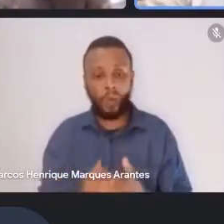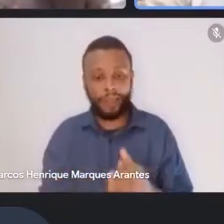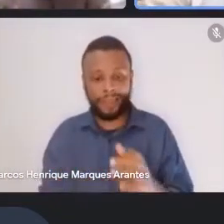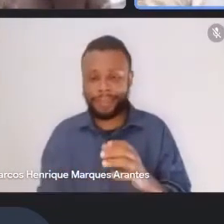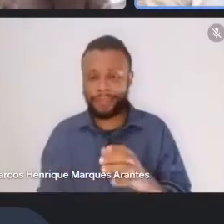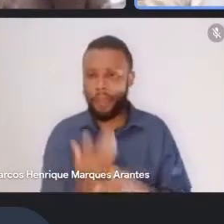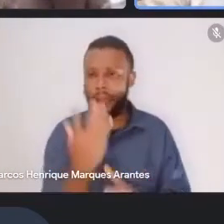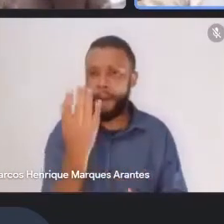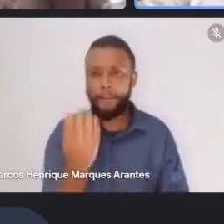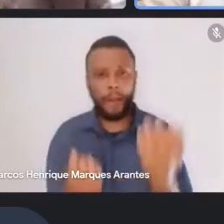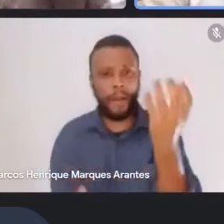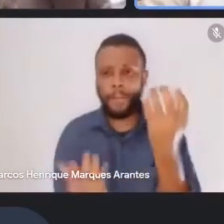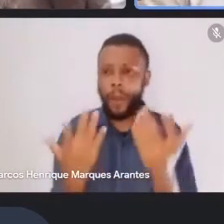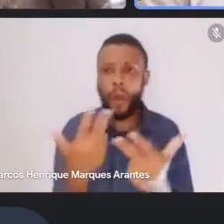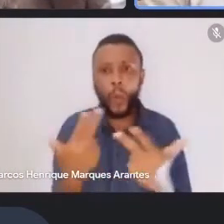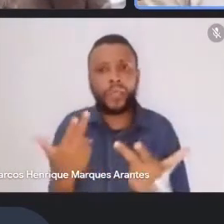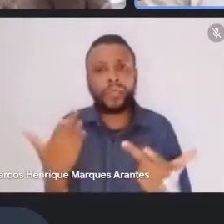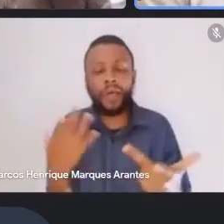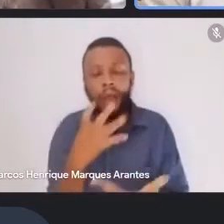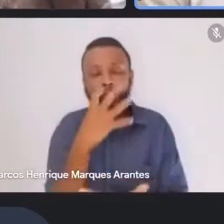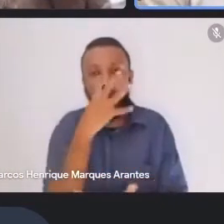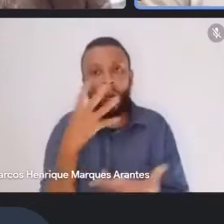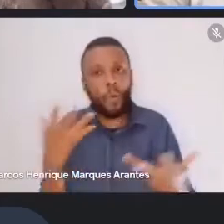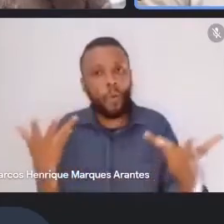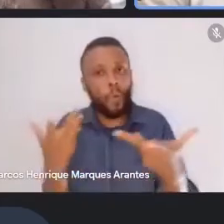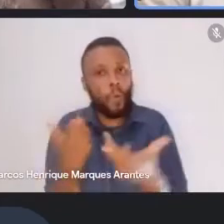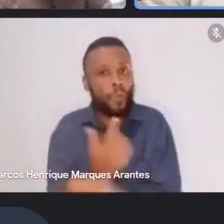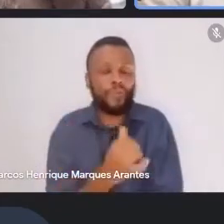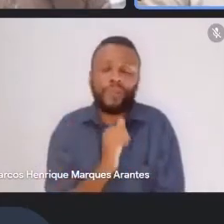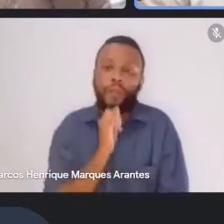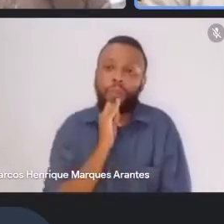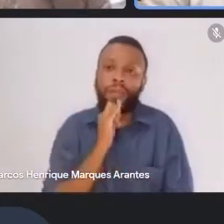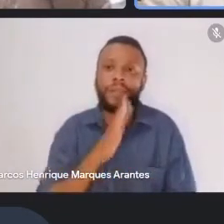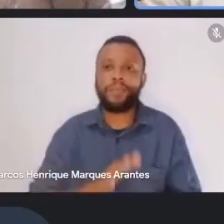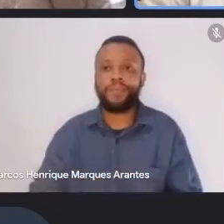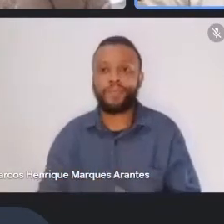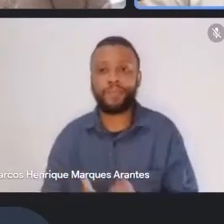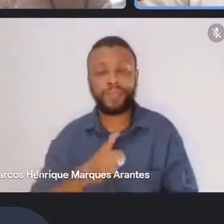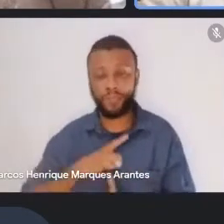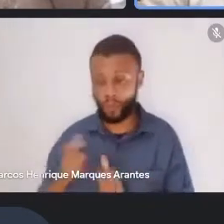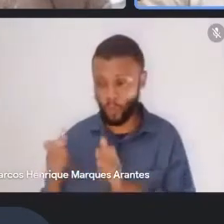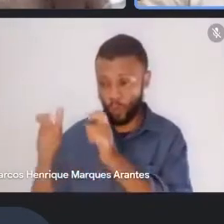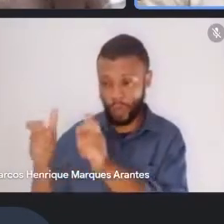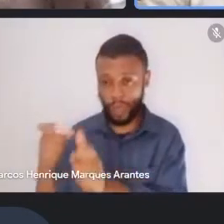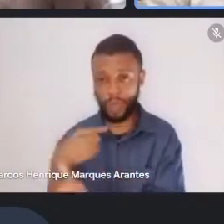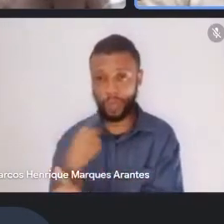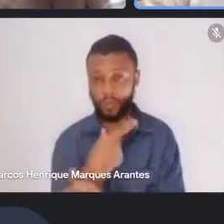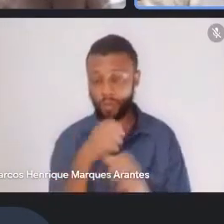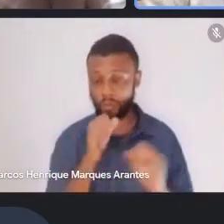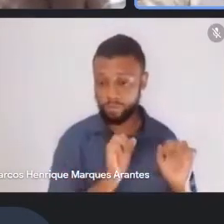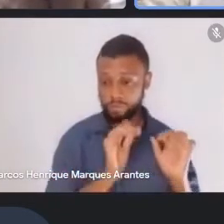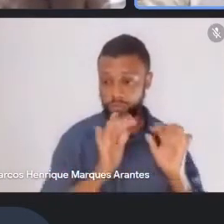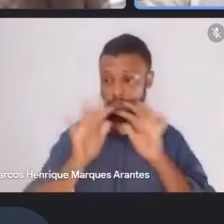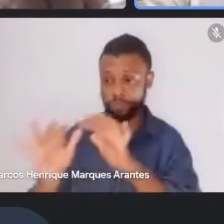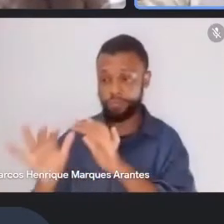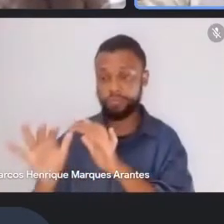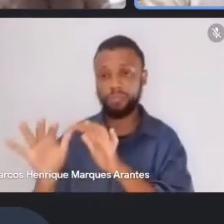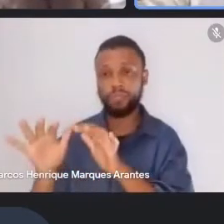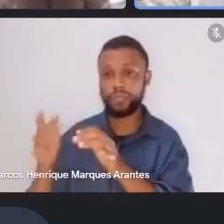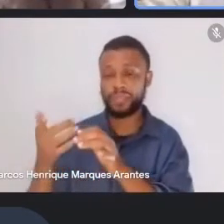fantásticas, por exemplo, num lugar que a gente foi em Queimadas,